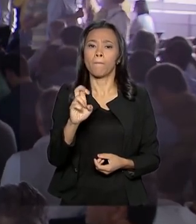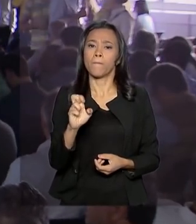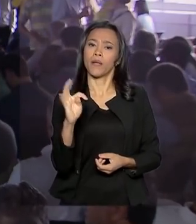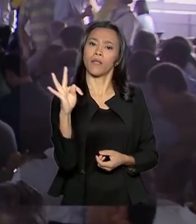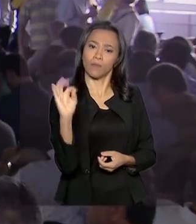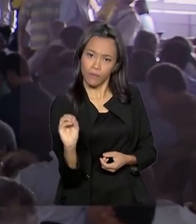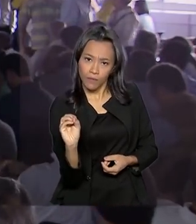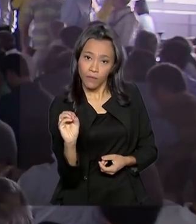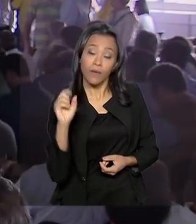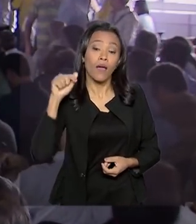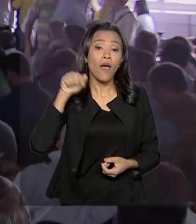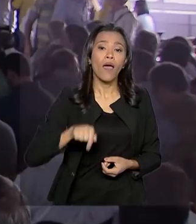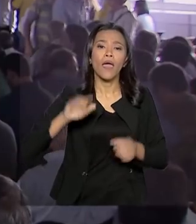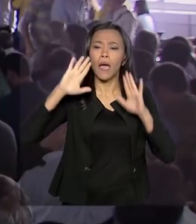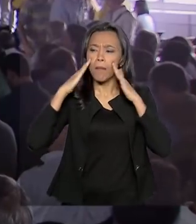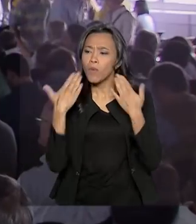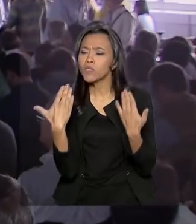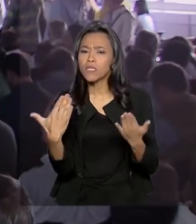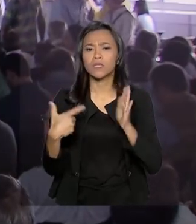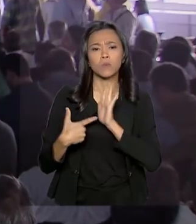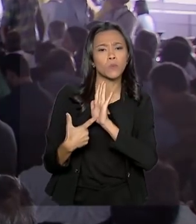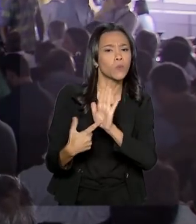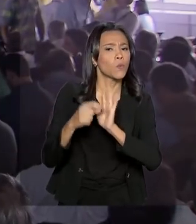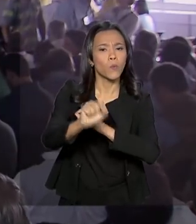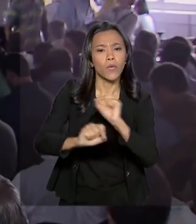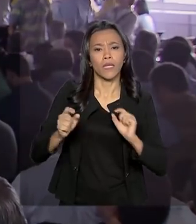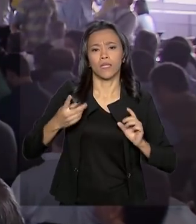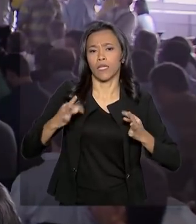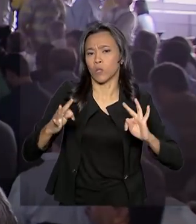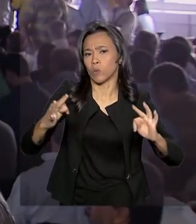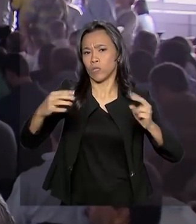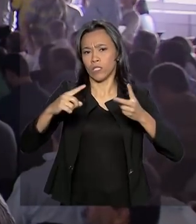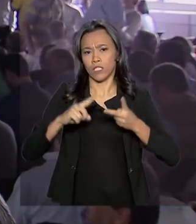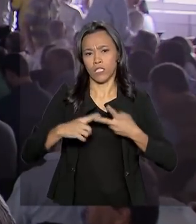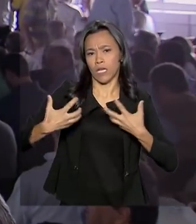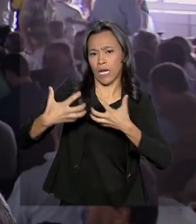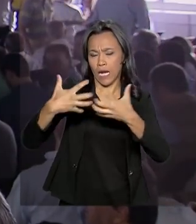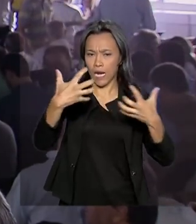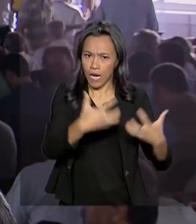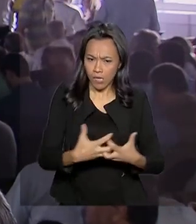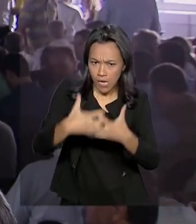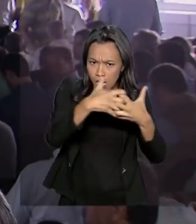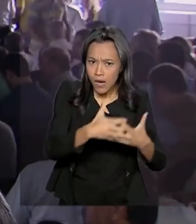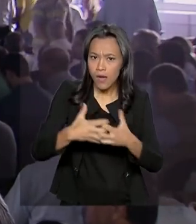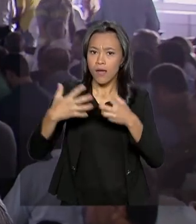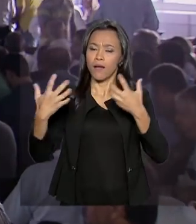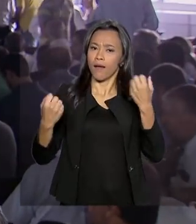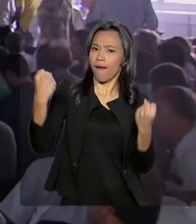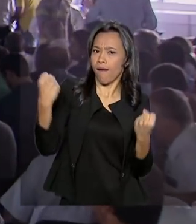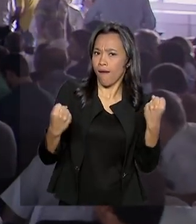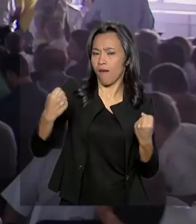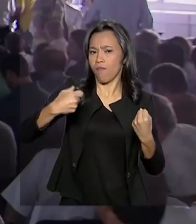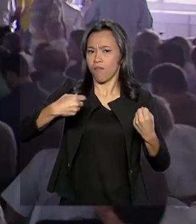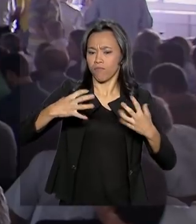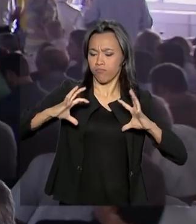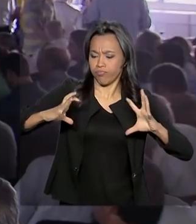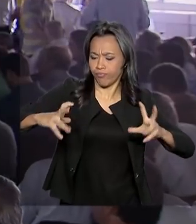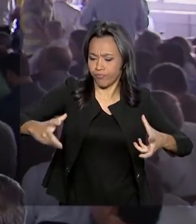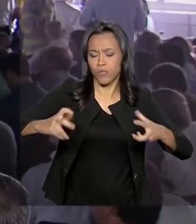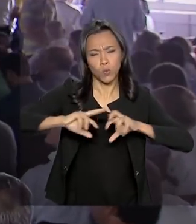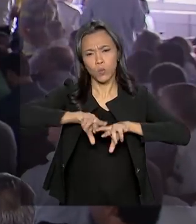uso da demonstração de tecnologia em campo, com máquinas em ação. Isso porque o evento dispõe de uma área de